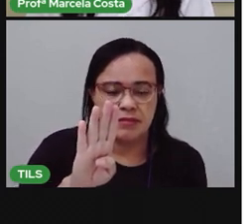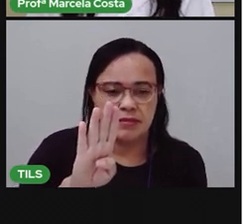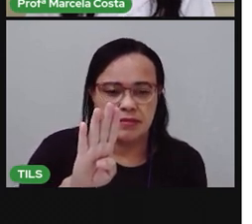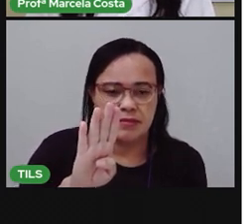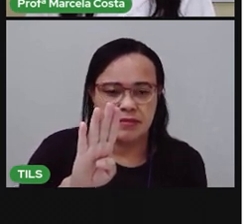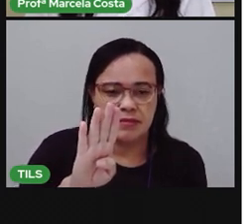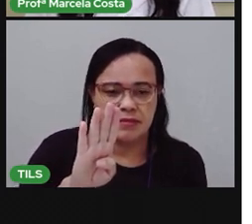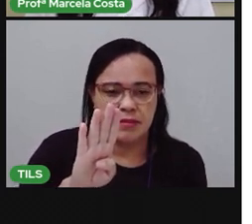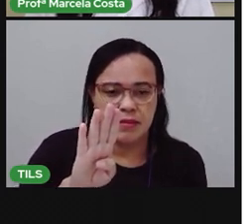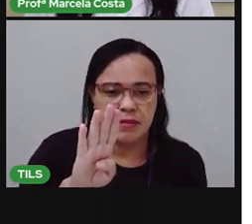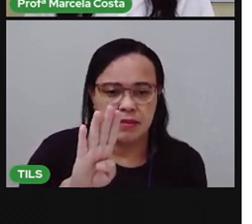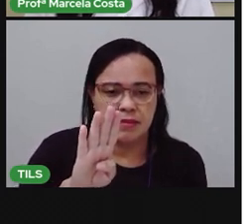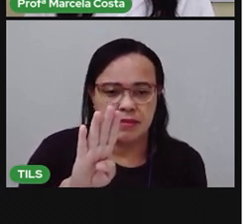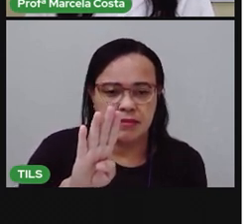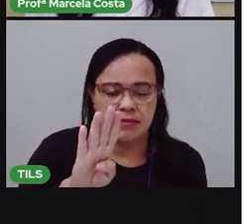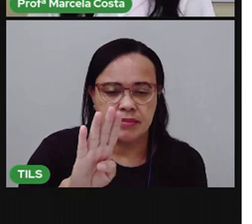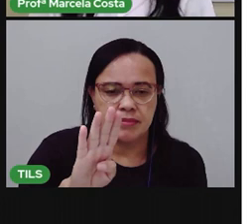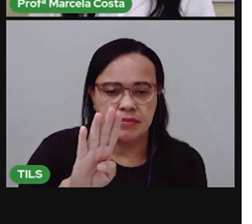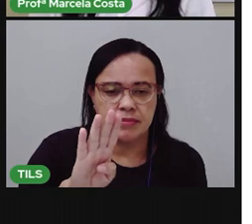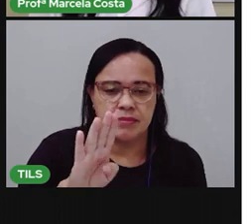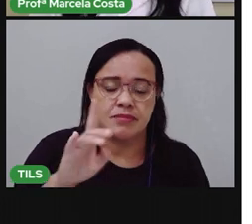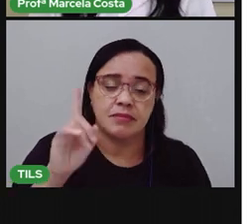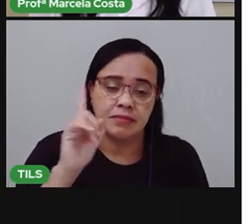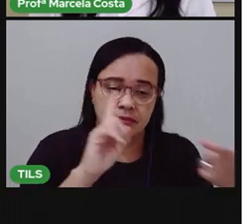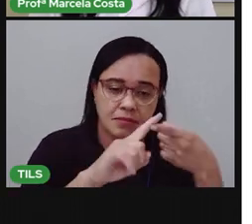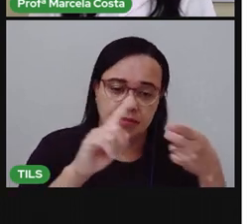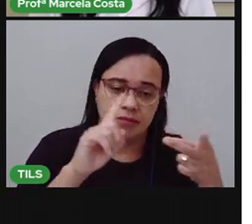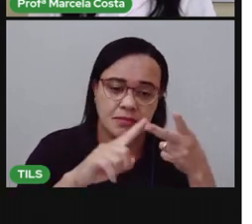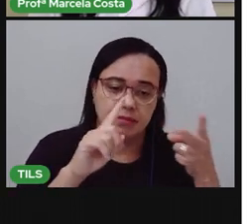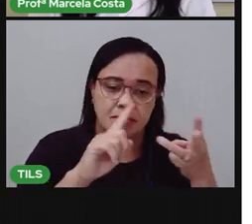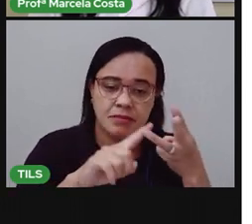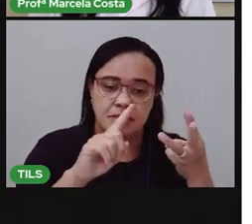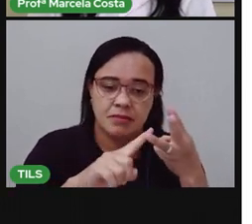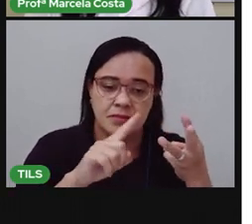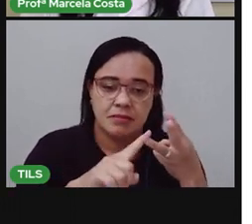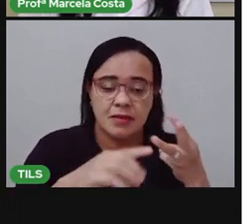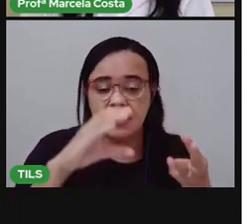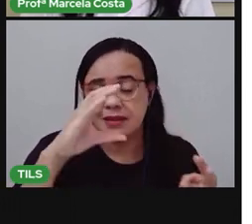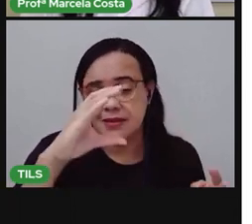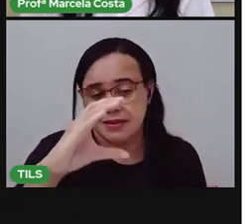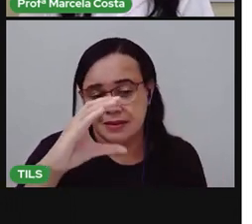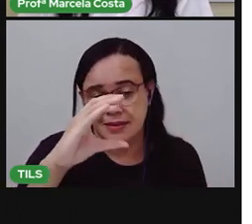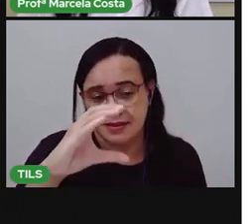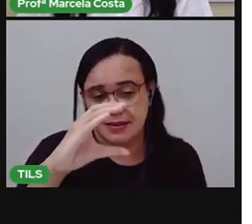Vou falar a próxima. Letra C.